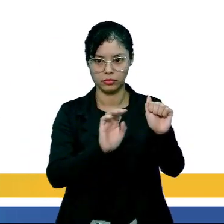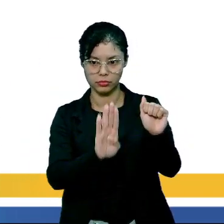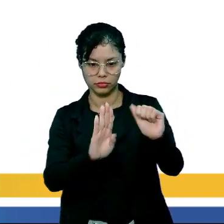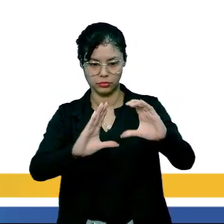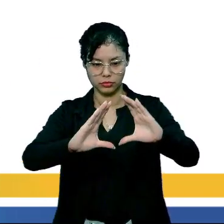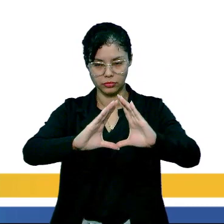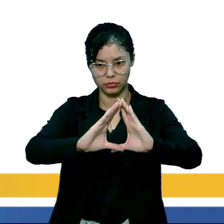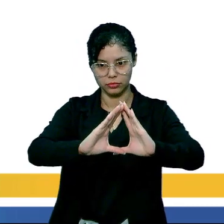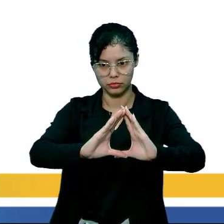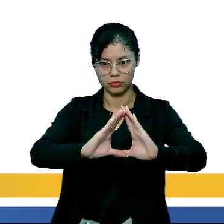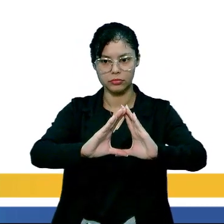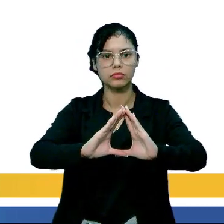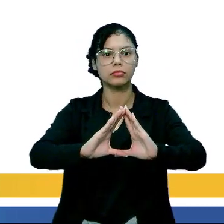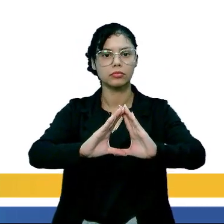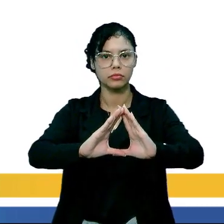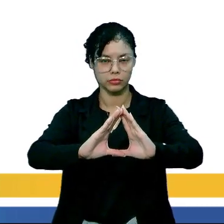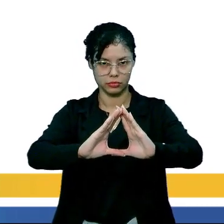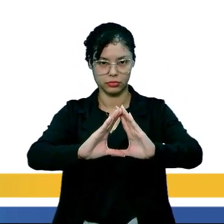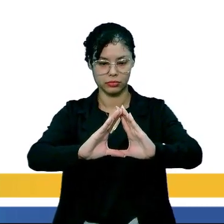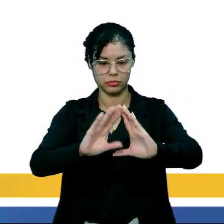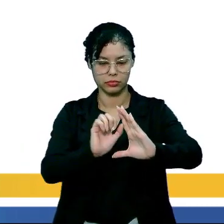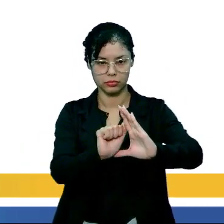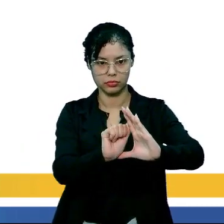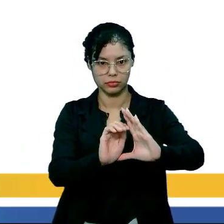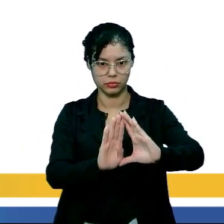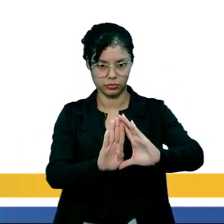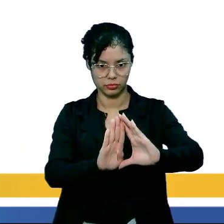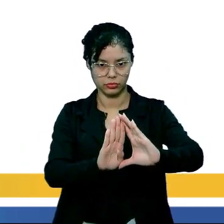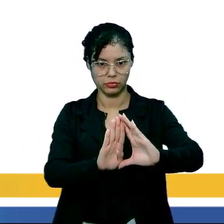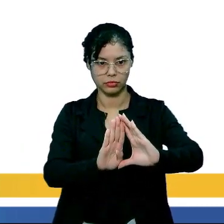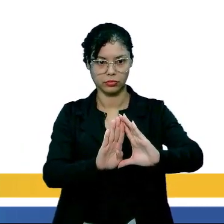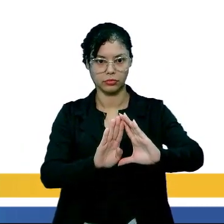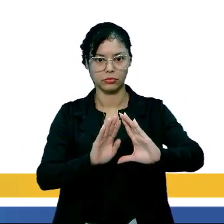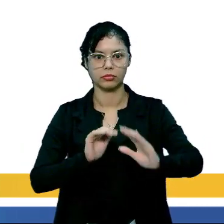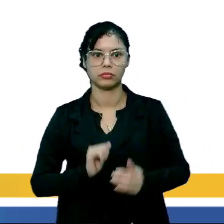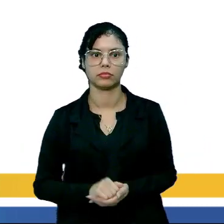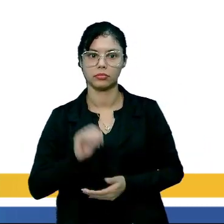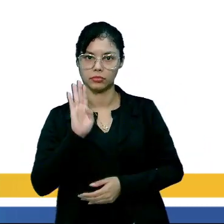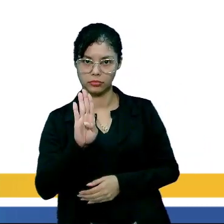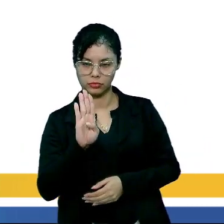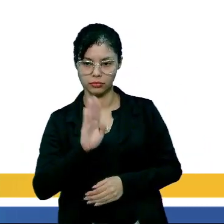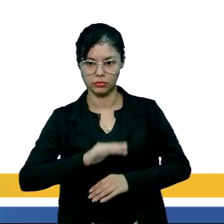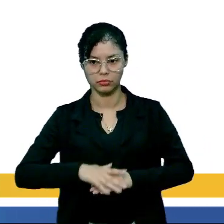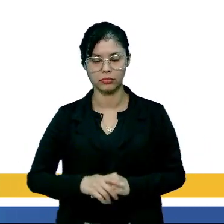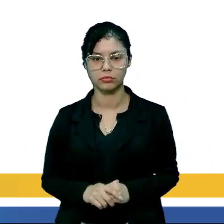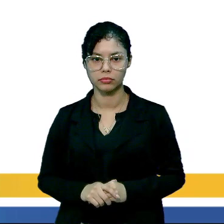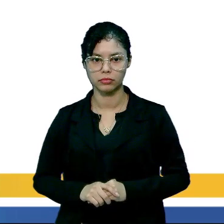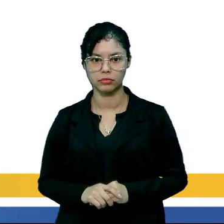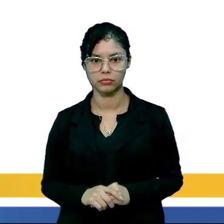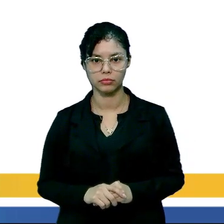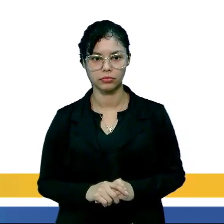São os conjuntos. Conjunto A e conjunto AB. Pessoas infectadas pelo vírus B.